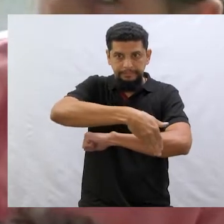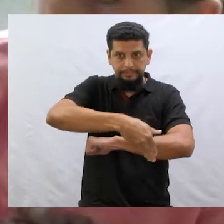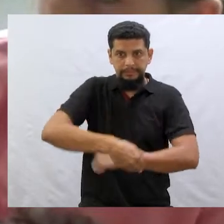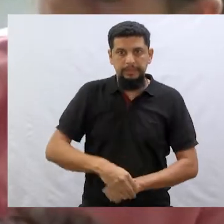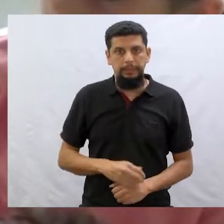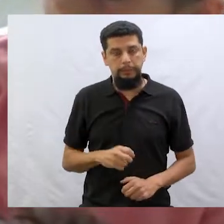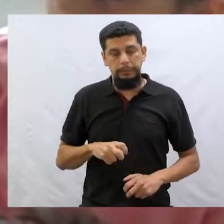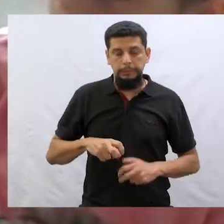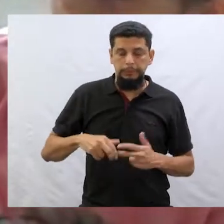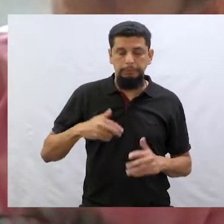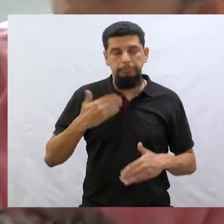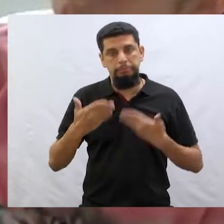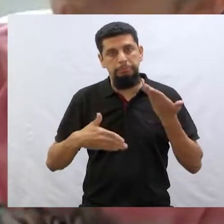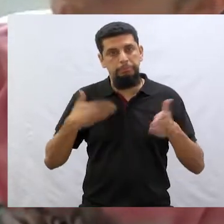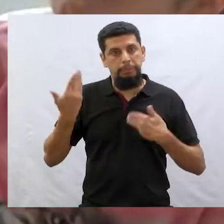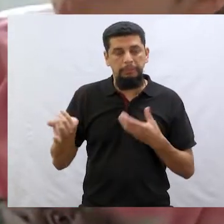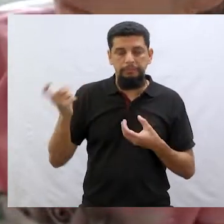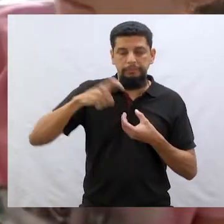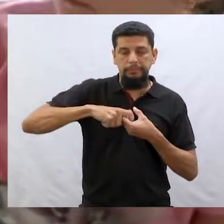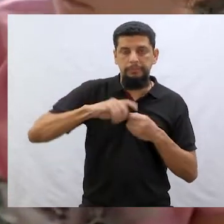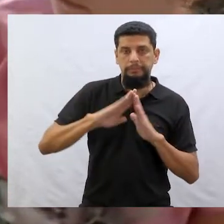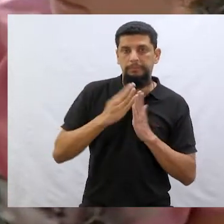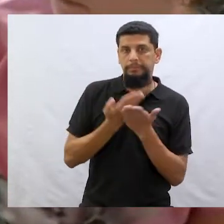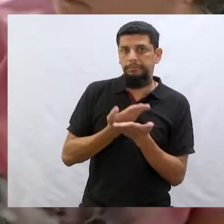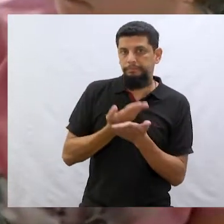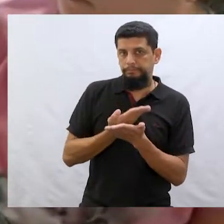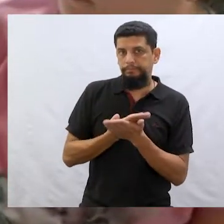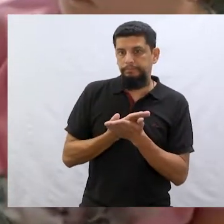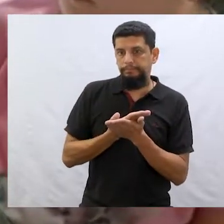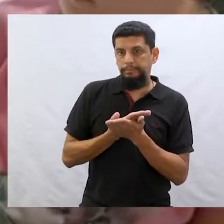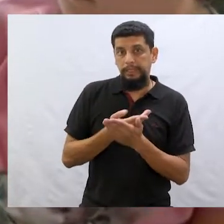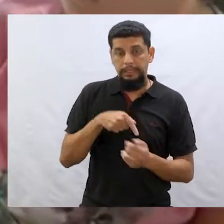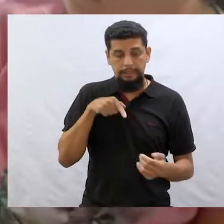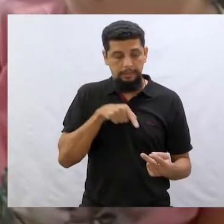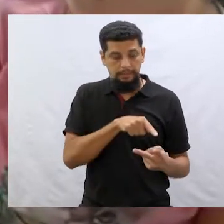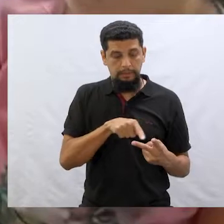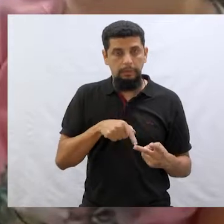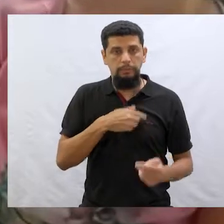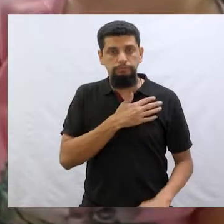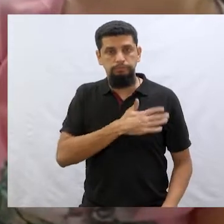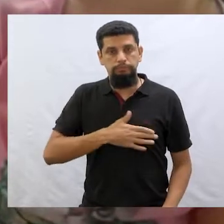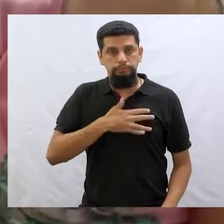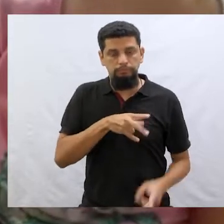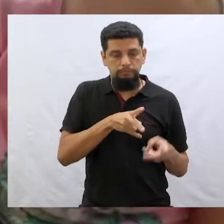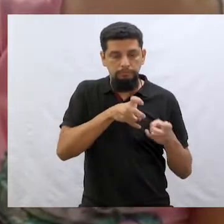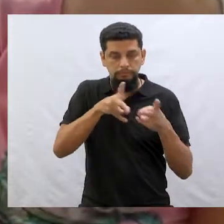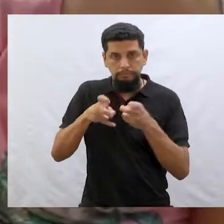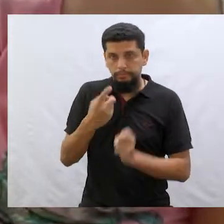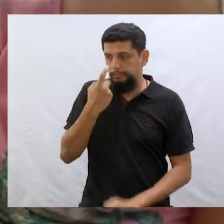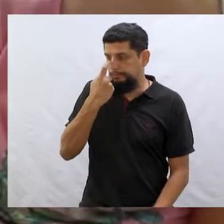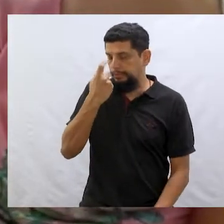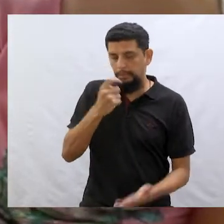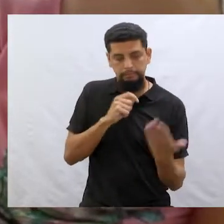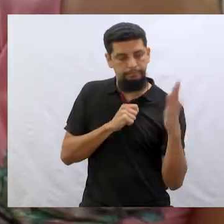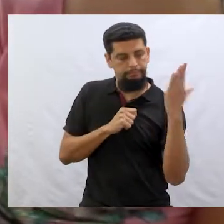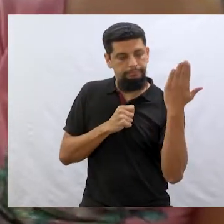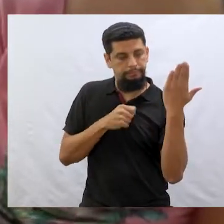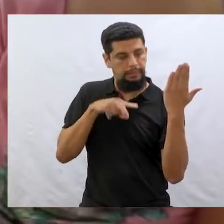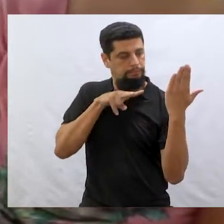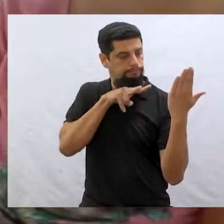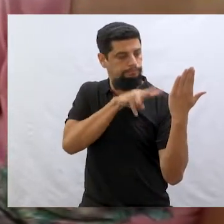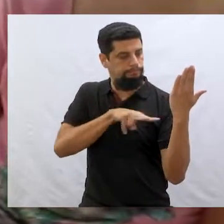passavam por ali, voltando da escola. Elas gostavam de observar a bruxa olhando-se no espelho.